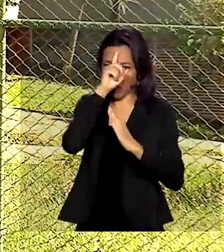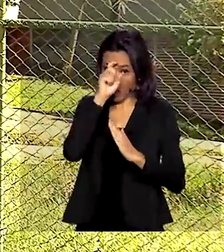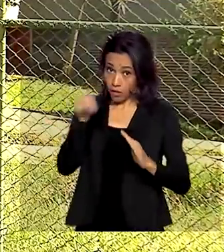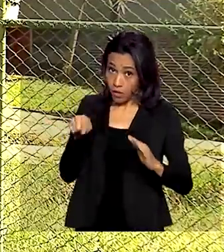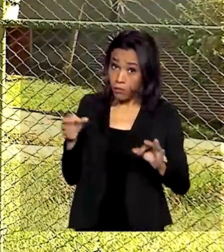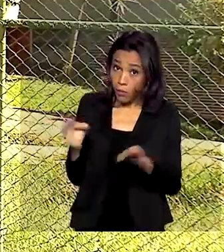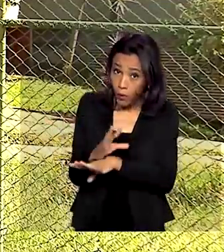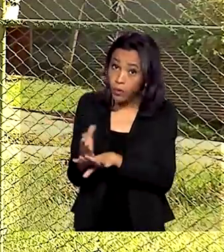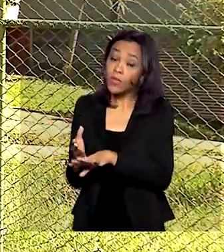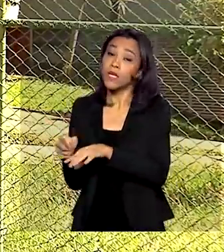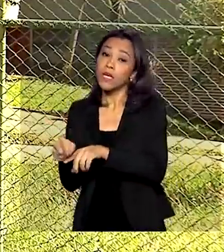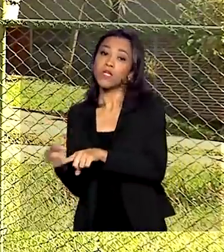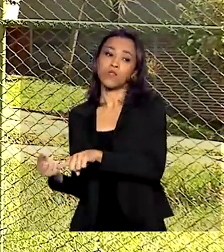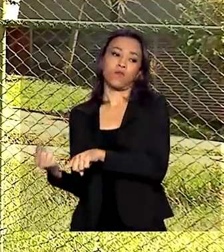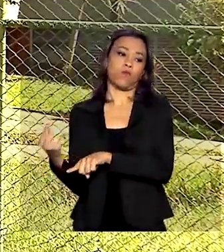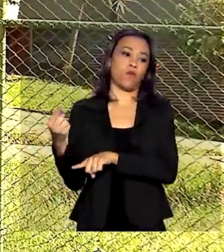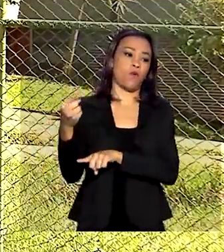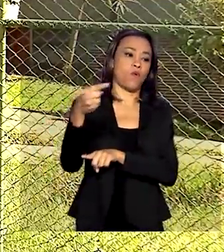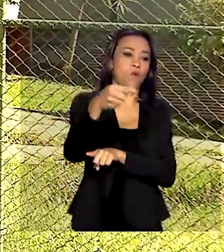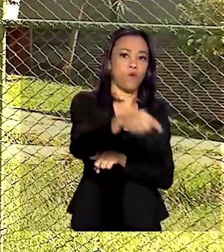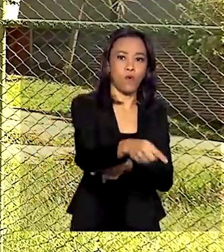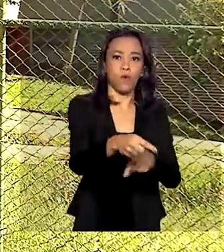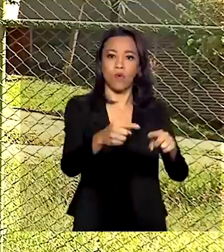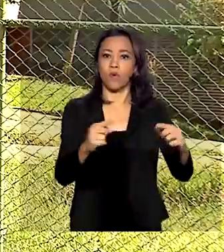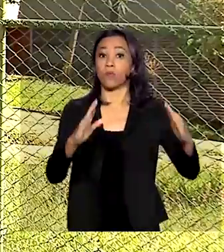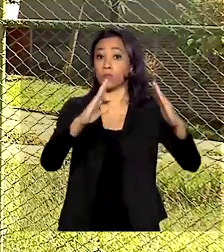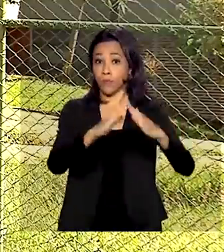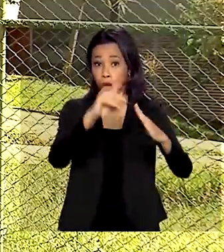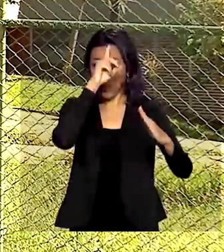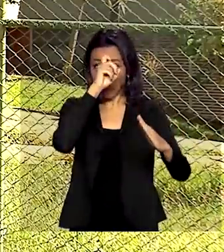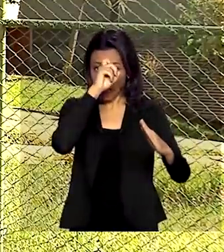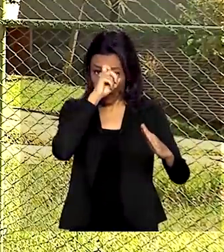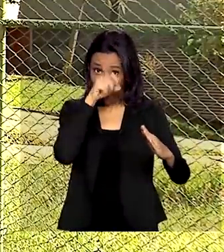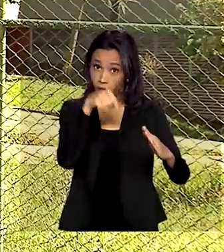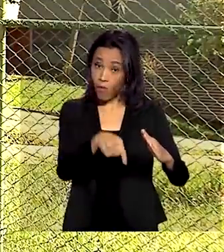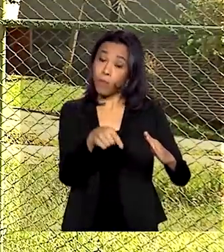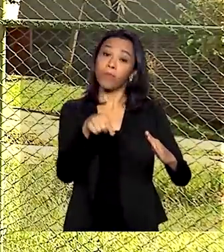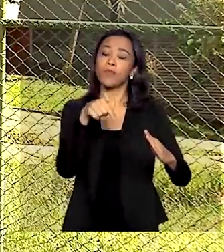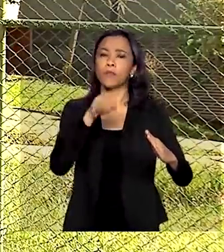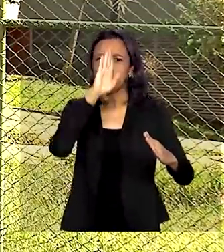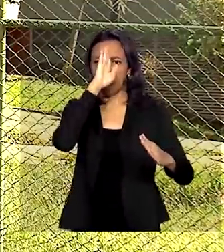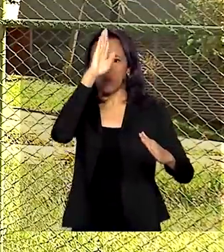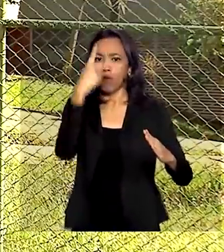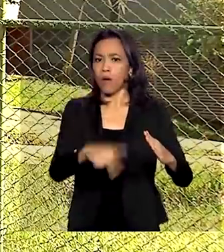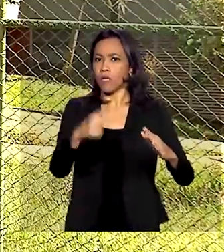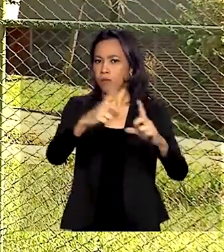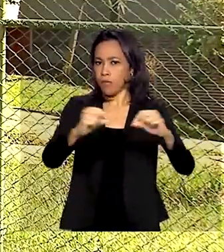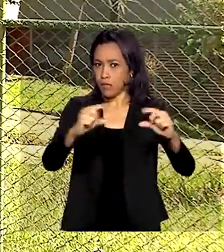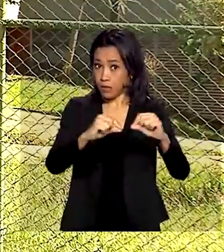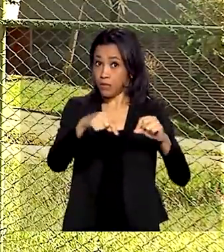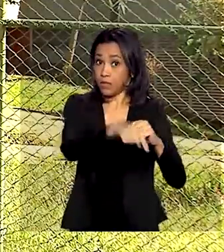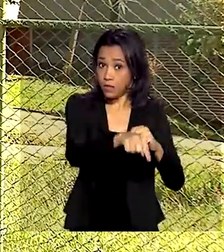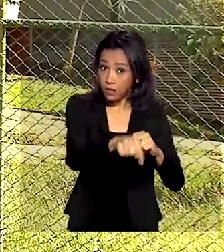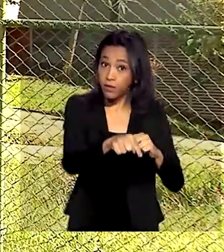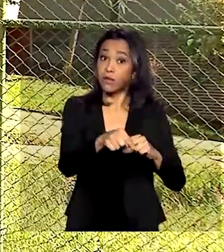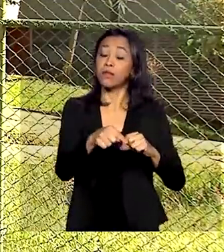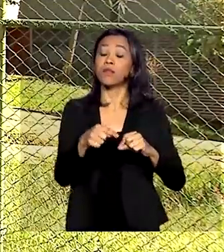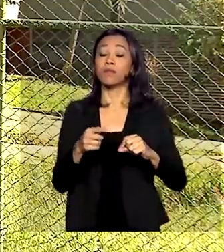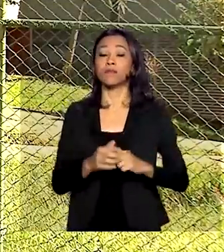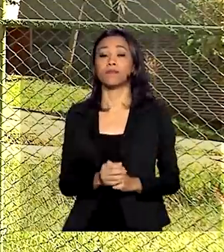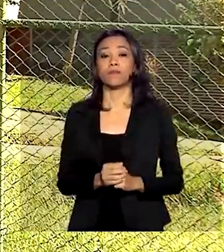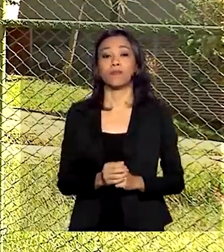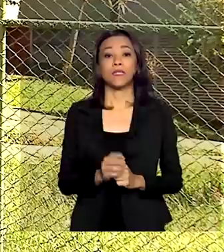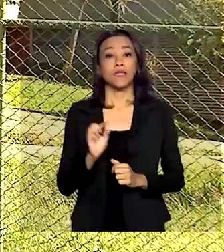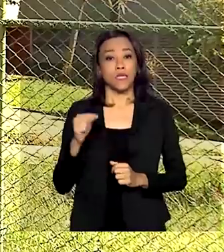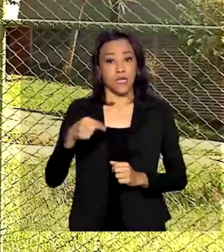eles seguiram para o Hospital Regional da Asa Norte, o Agarram, que é referência no tratamento da Covid-19 aqui no Distrito